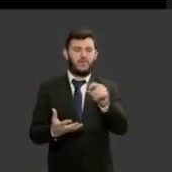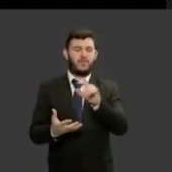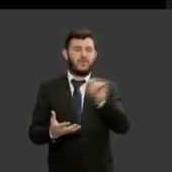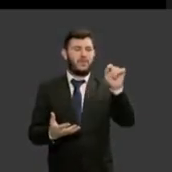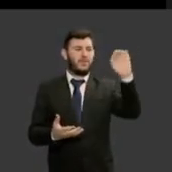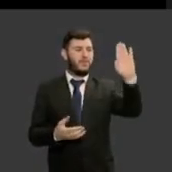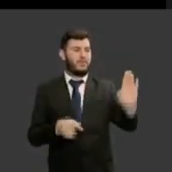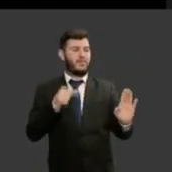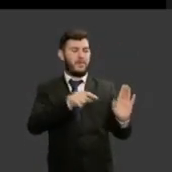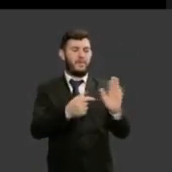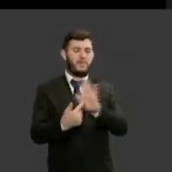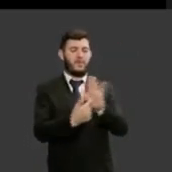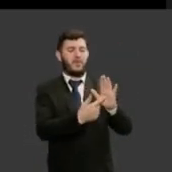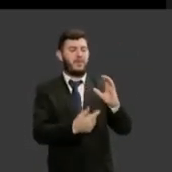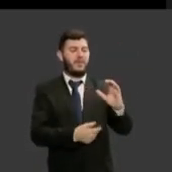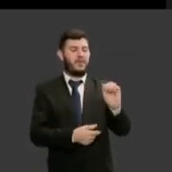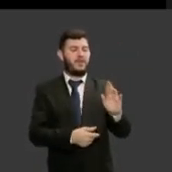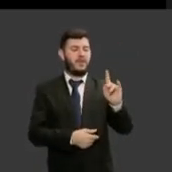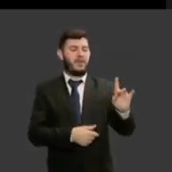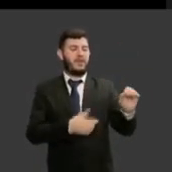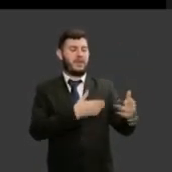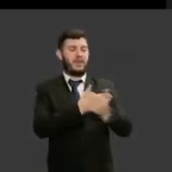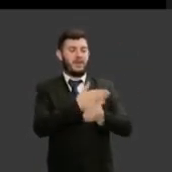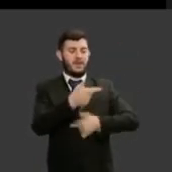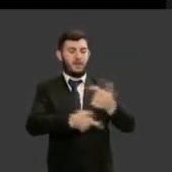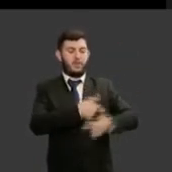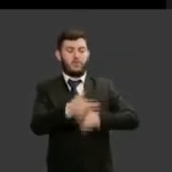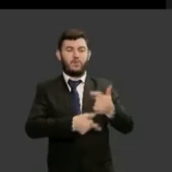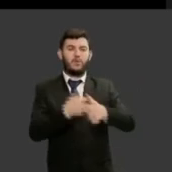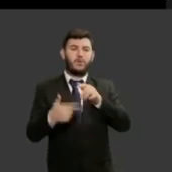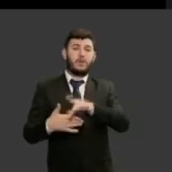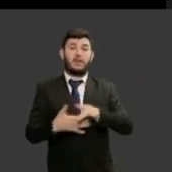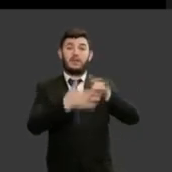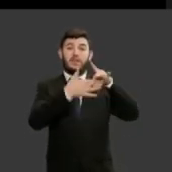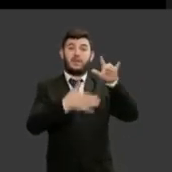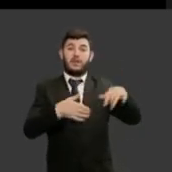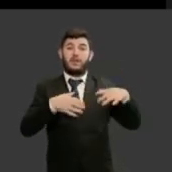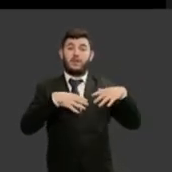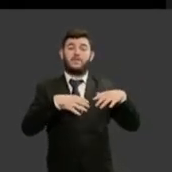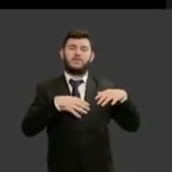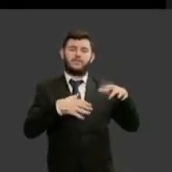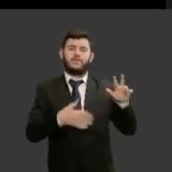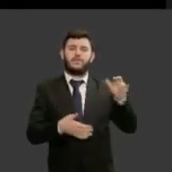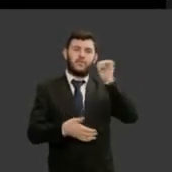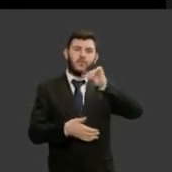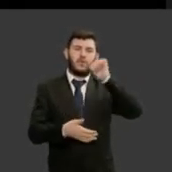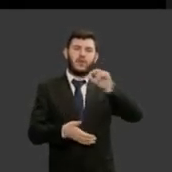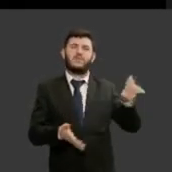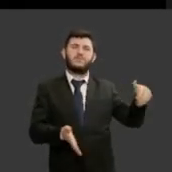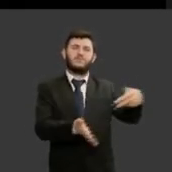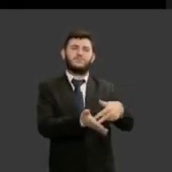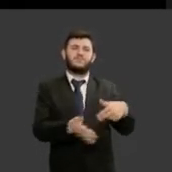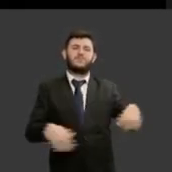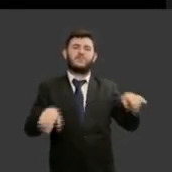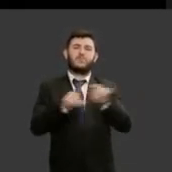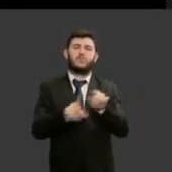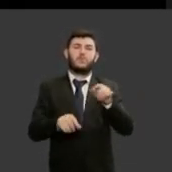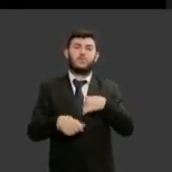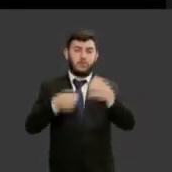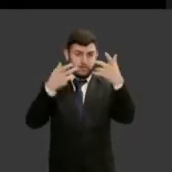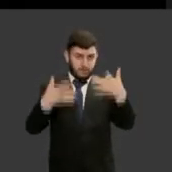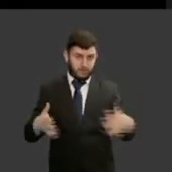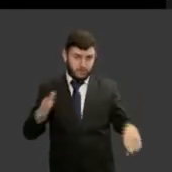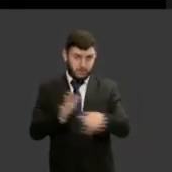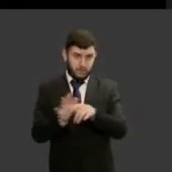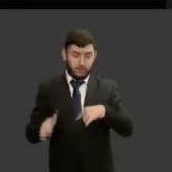sobre os cargos de liderança que são ocupados por mulheres e confirmando aqui o que creio que a doutora